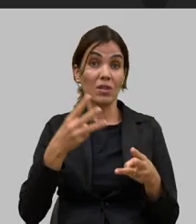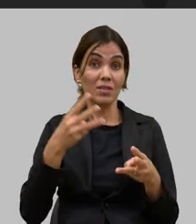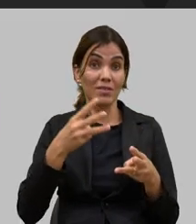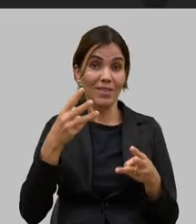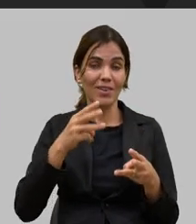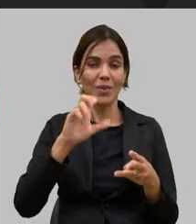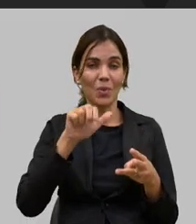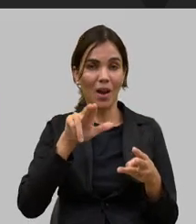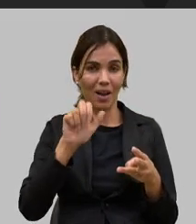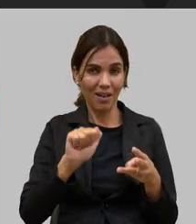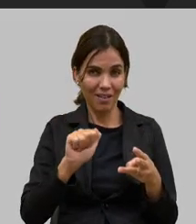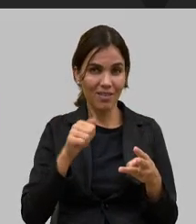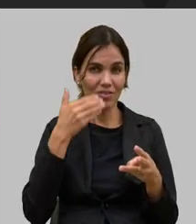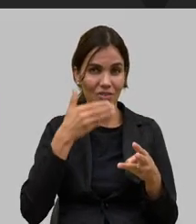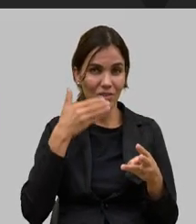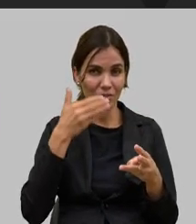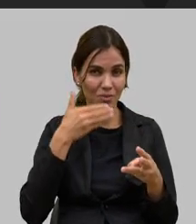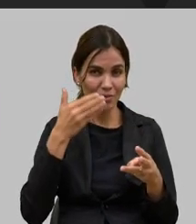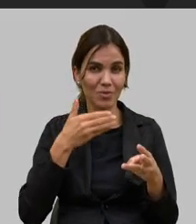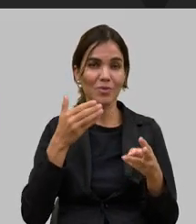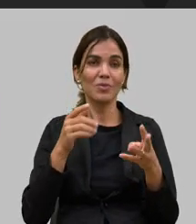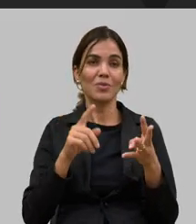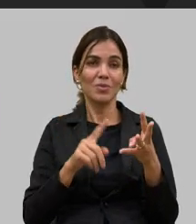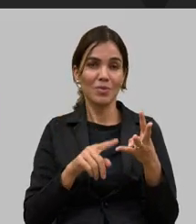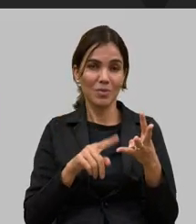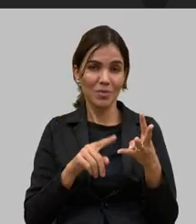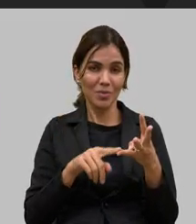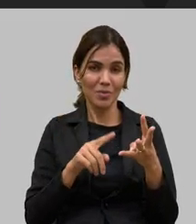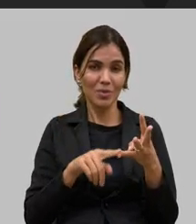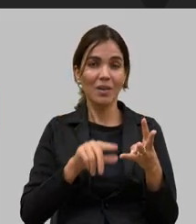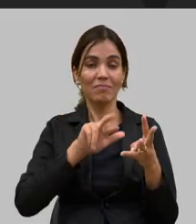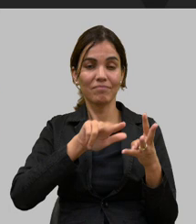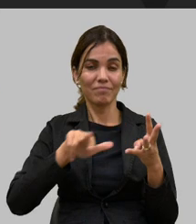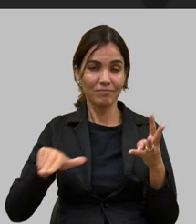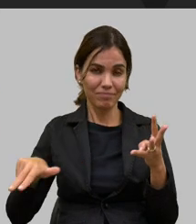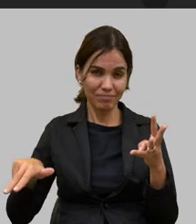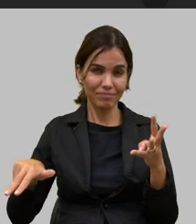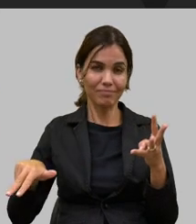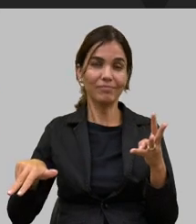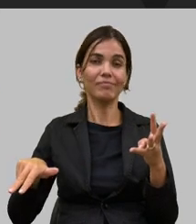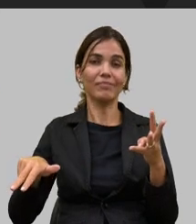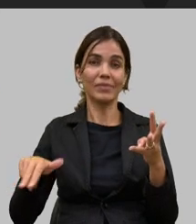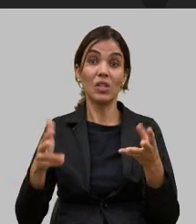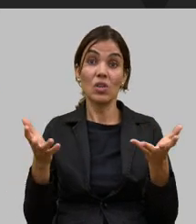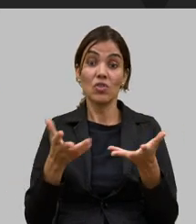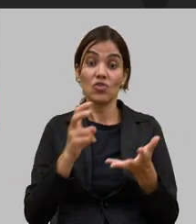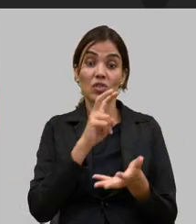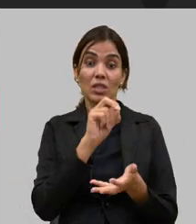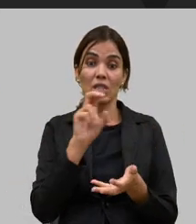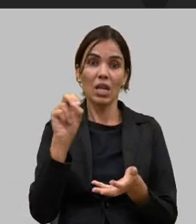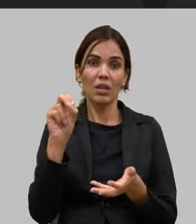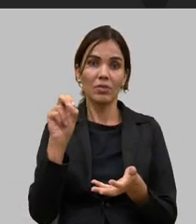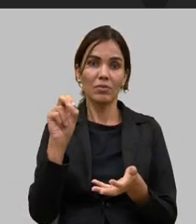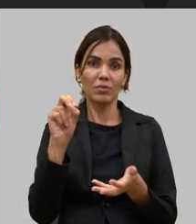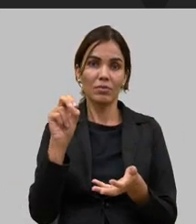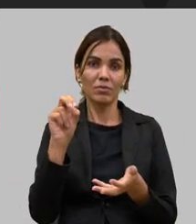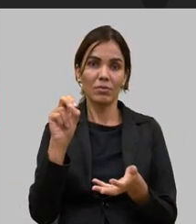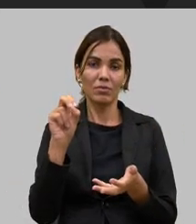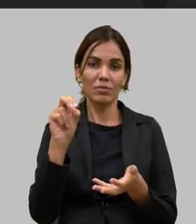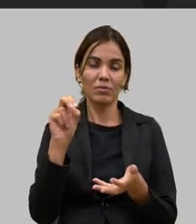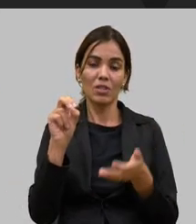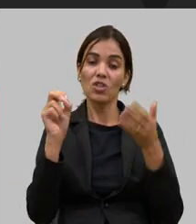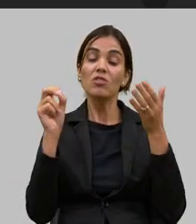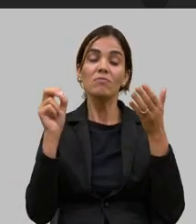a proteína animal as florestas plantadas e vários produtos nós hoje temos 500 produtos Raul que chegam a